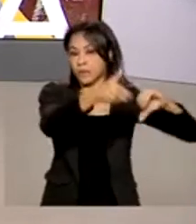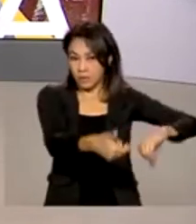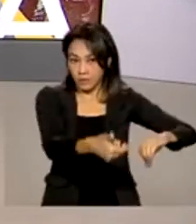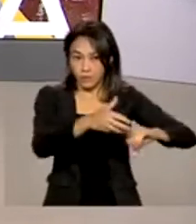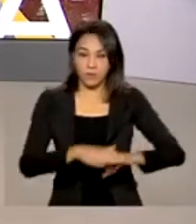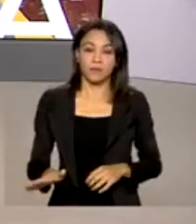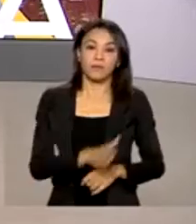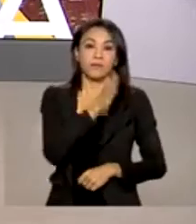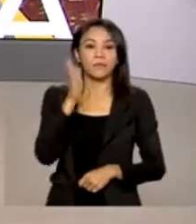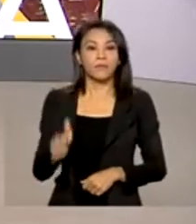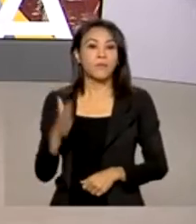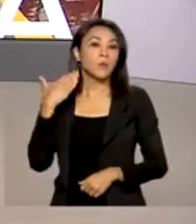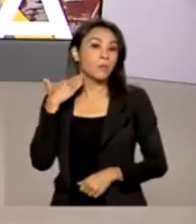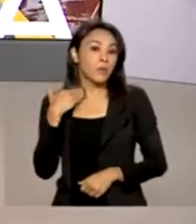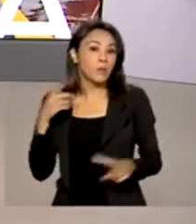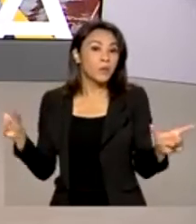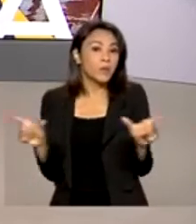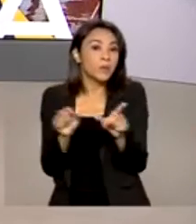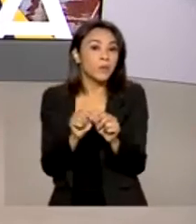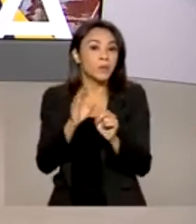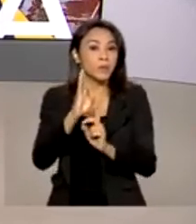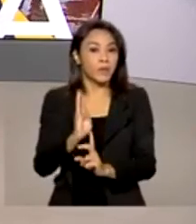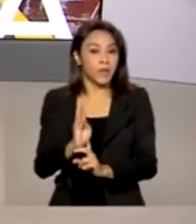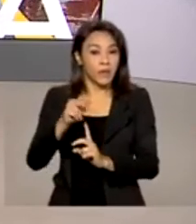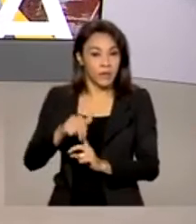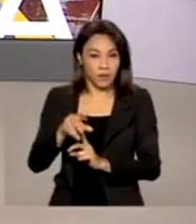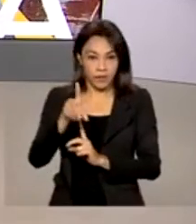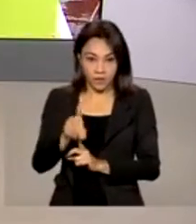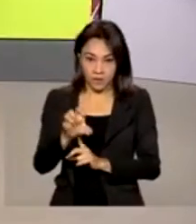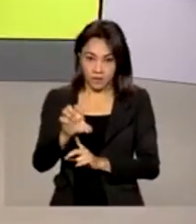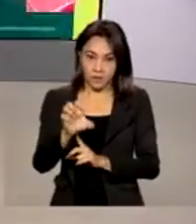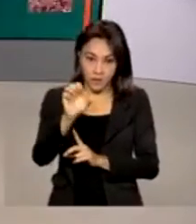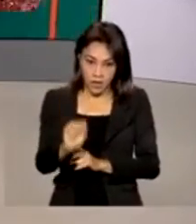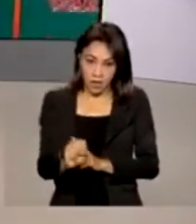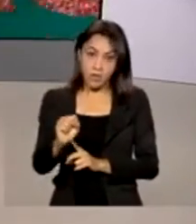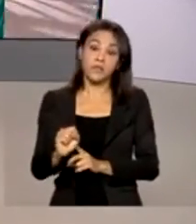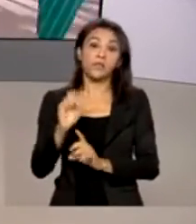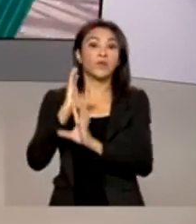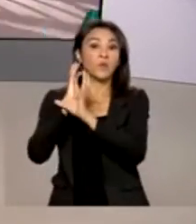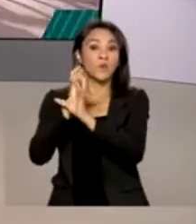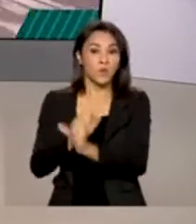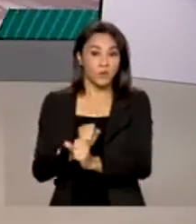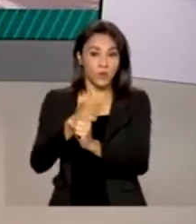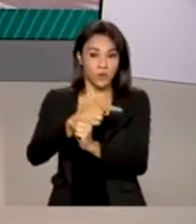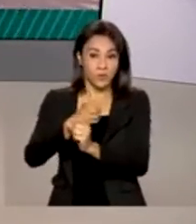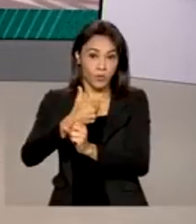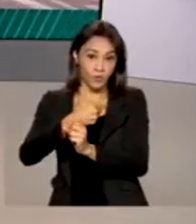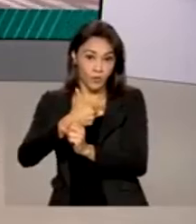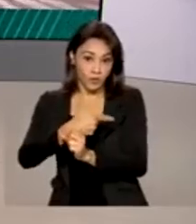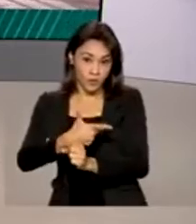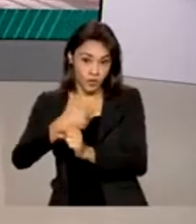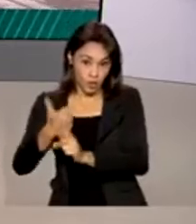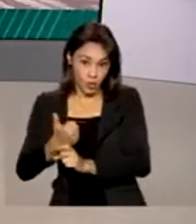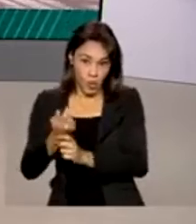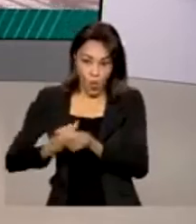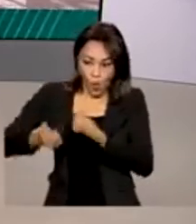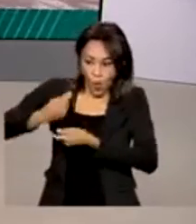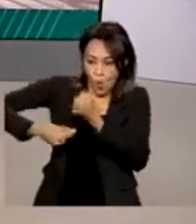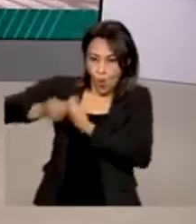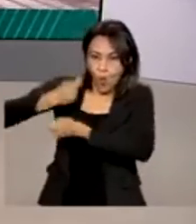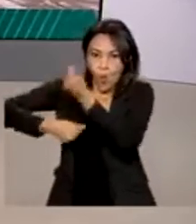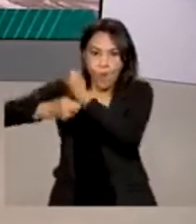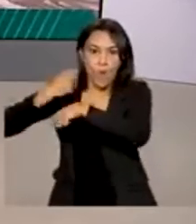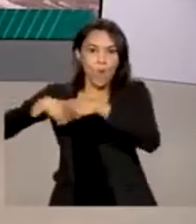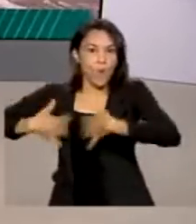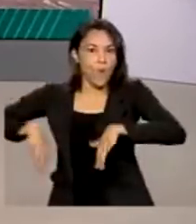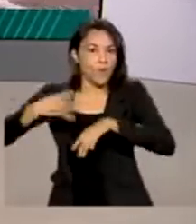O Banco Nacional de Desenvolvimento Econômico e Social, o BNDES, fechou 2021 com um lucro recorde de mais